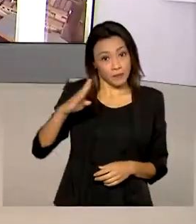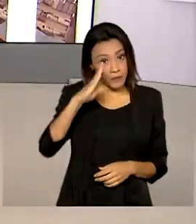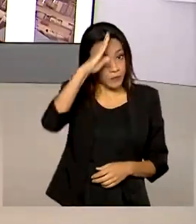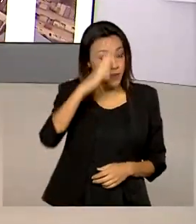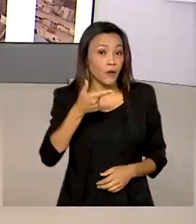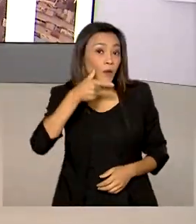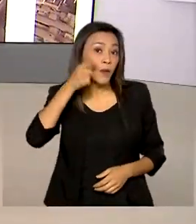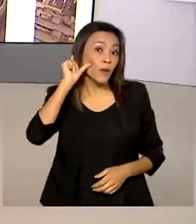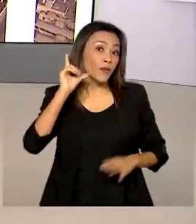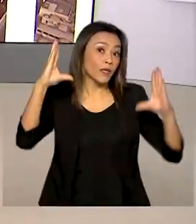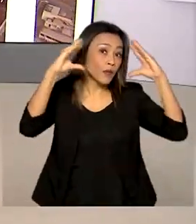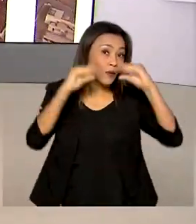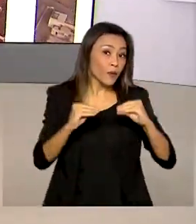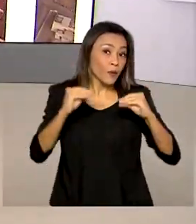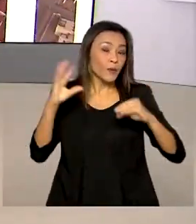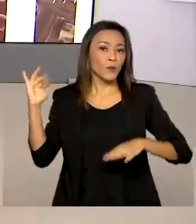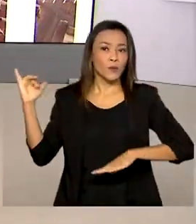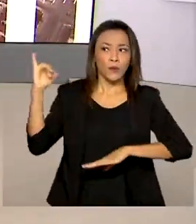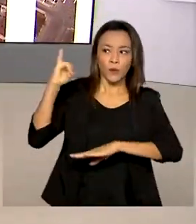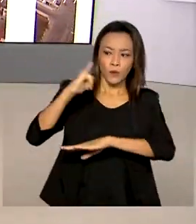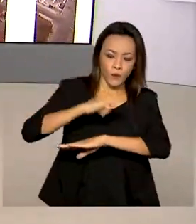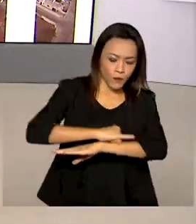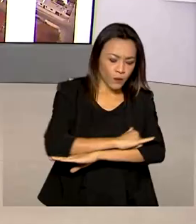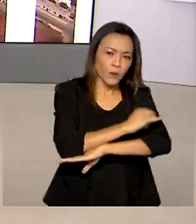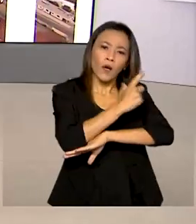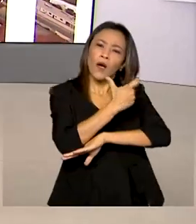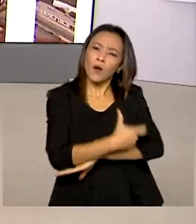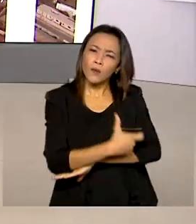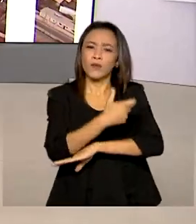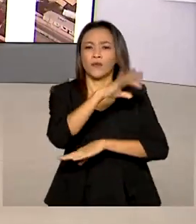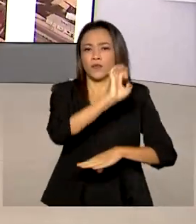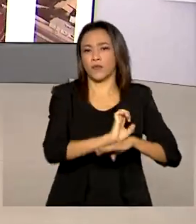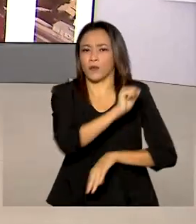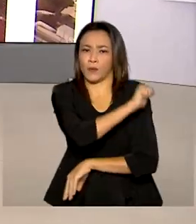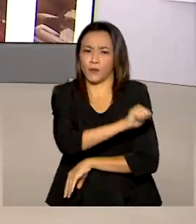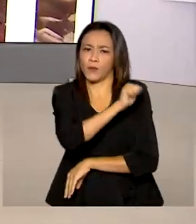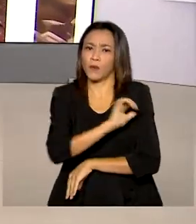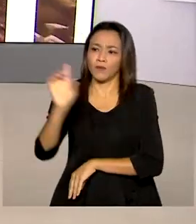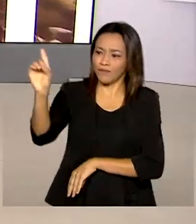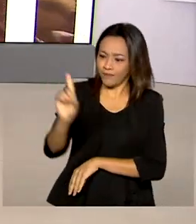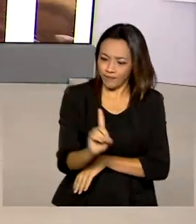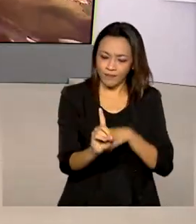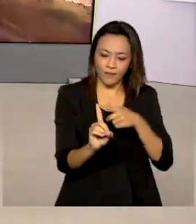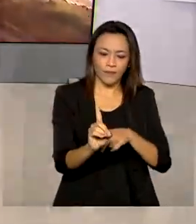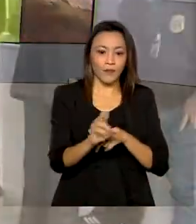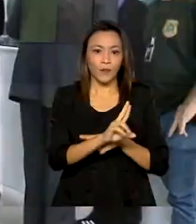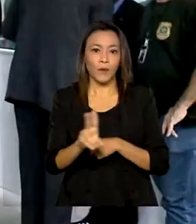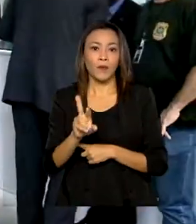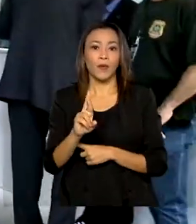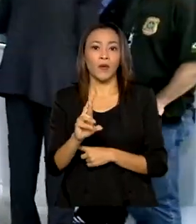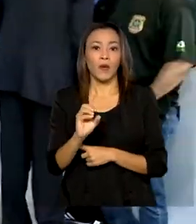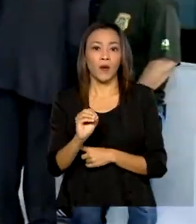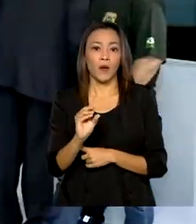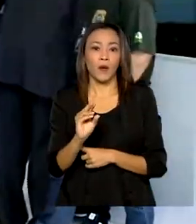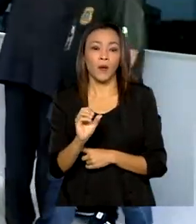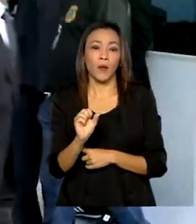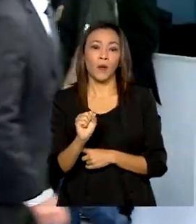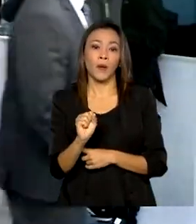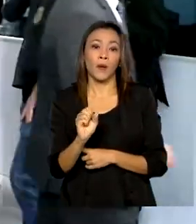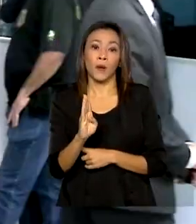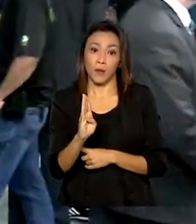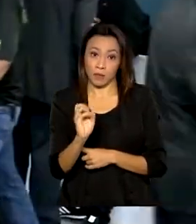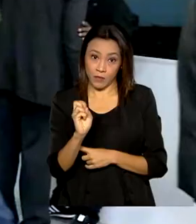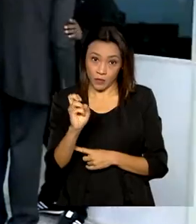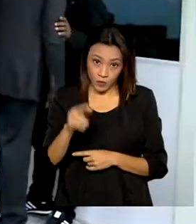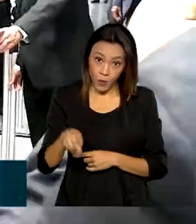recebeu ontem à noite no aeroporto internacional do Galeão, no Rio de Janeiro, Robson Nascimento de Oliveira, que ficou preso na